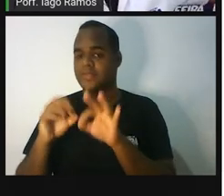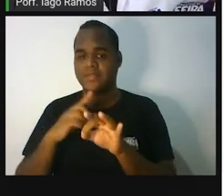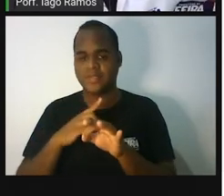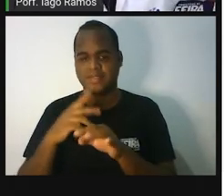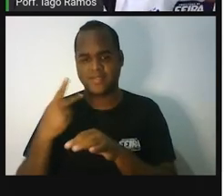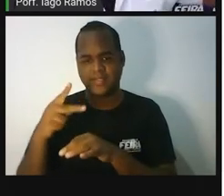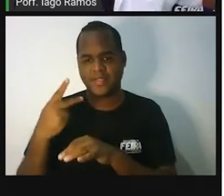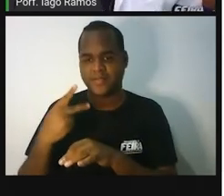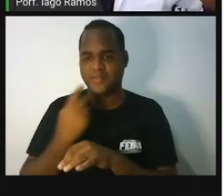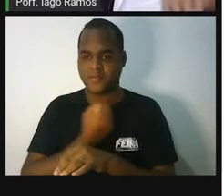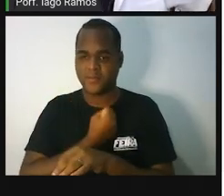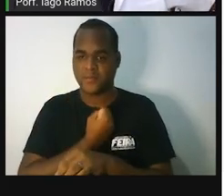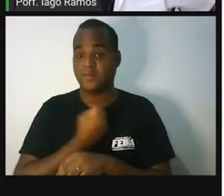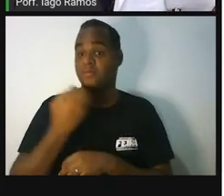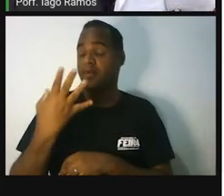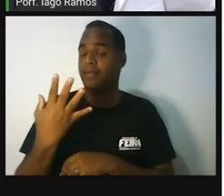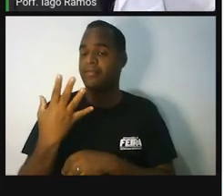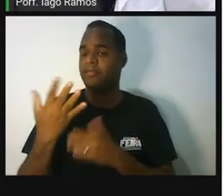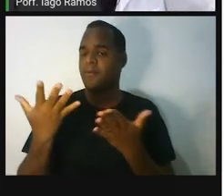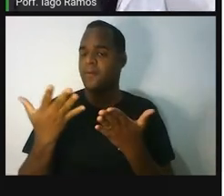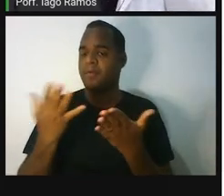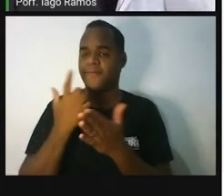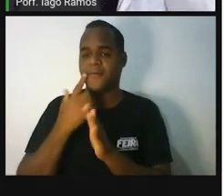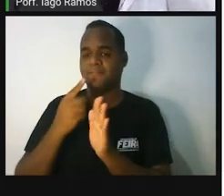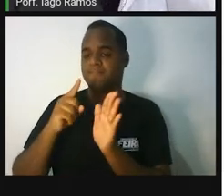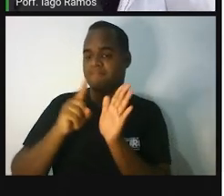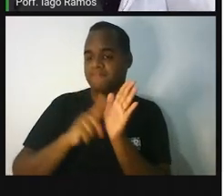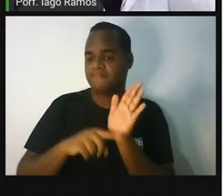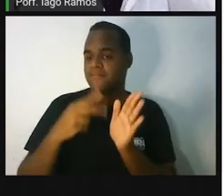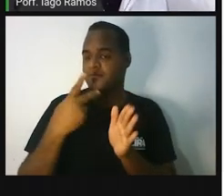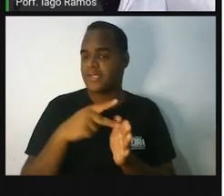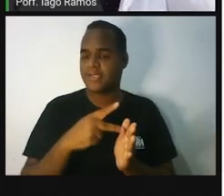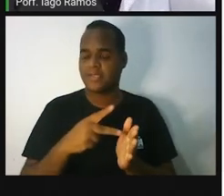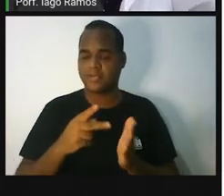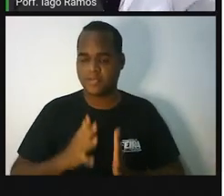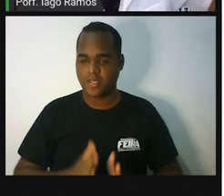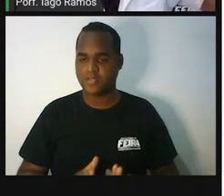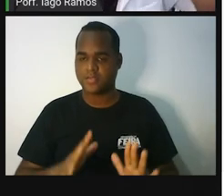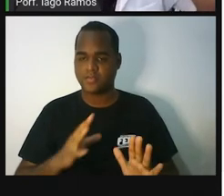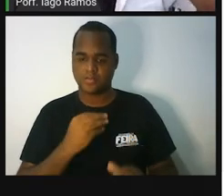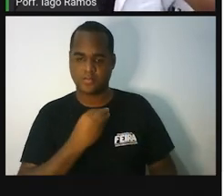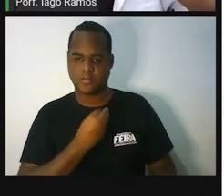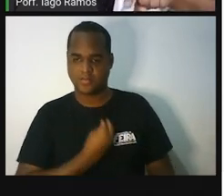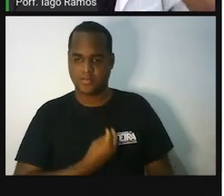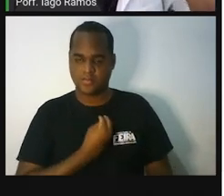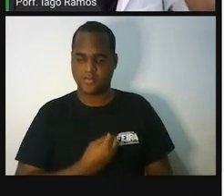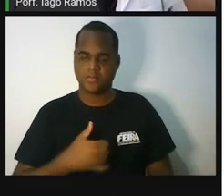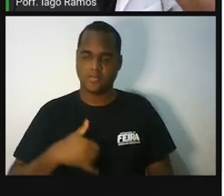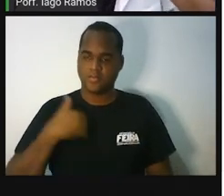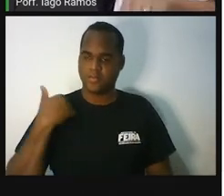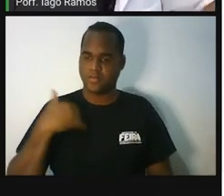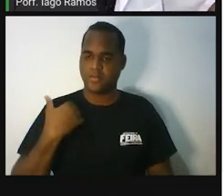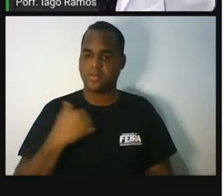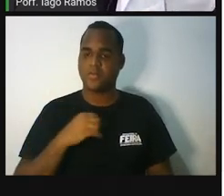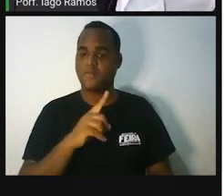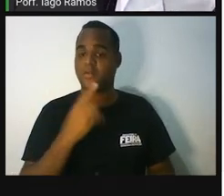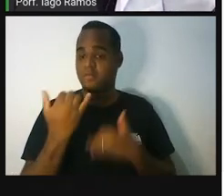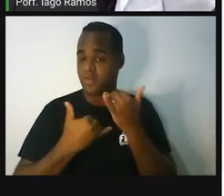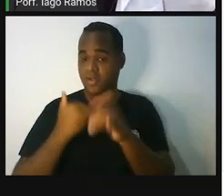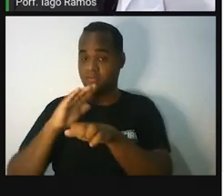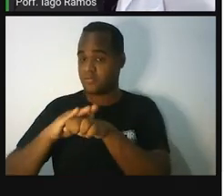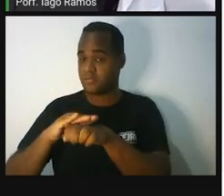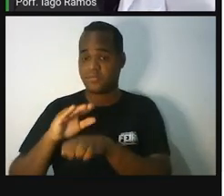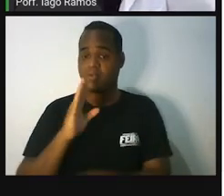que está no passo 4. E vai subtrair o ano de nascimento. Só que o ano de nascimento, para você que está fazendo a